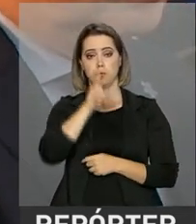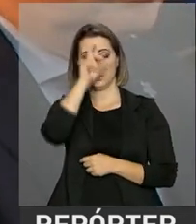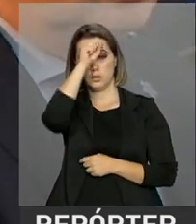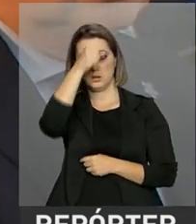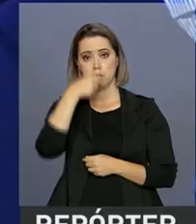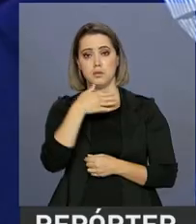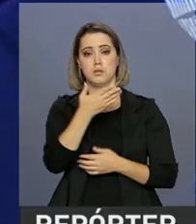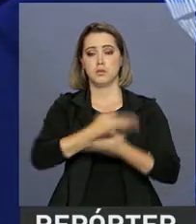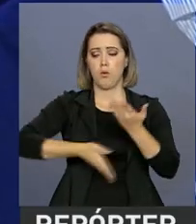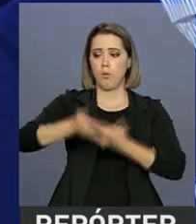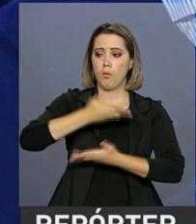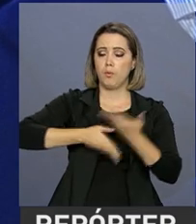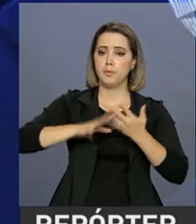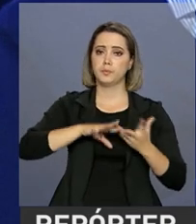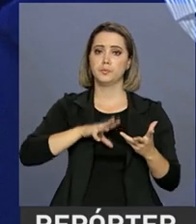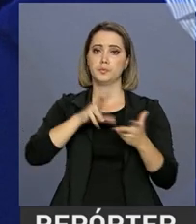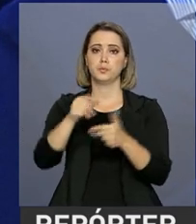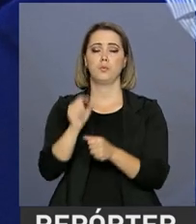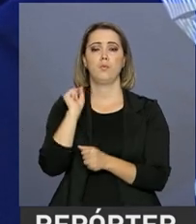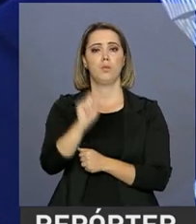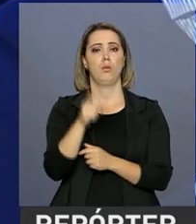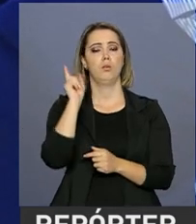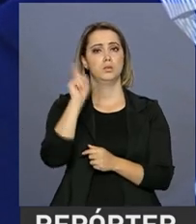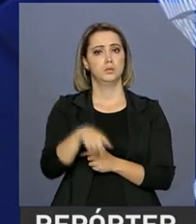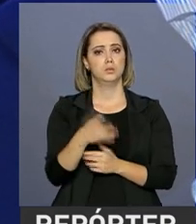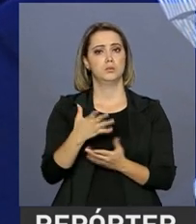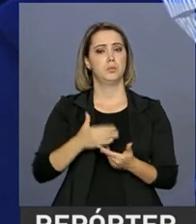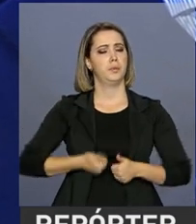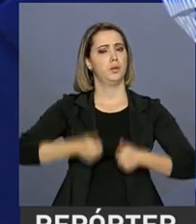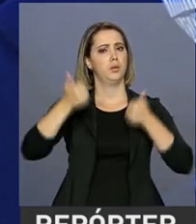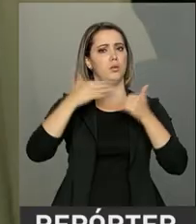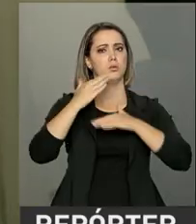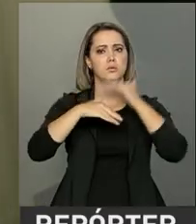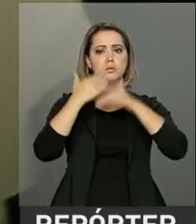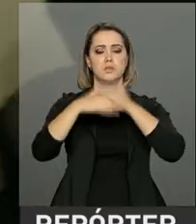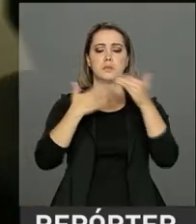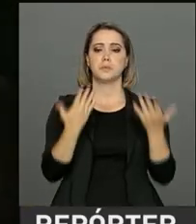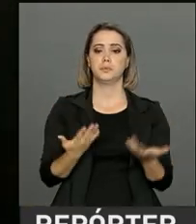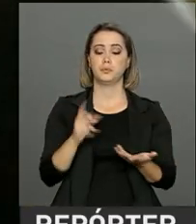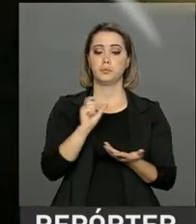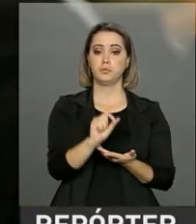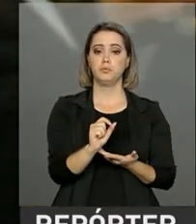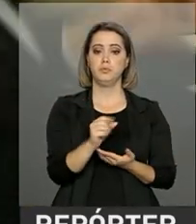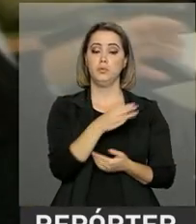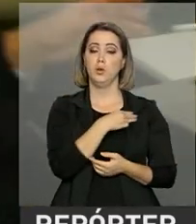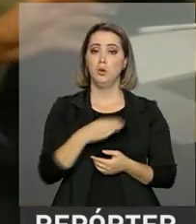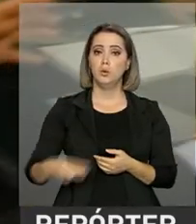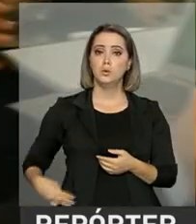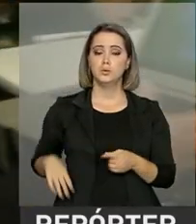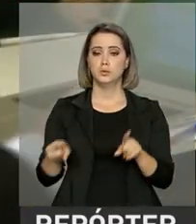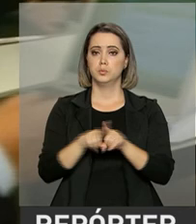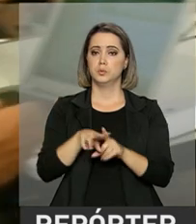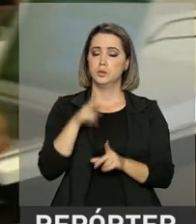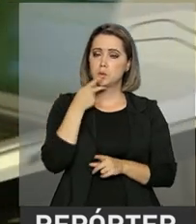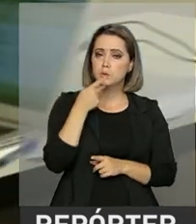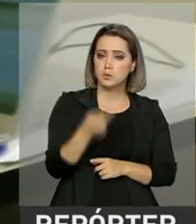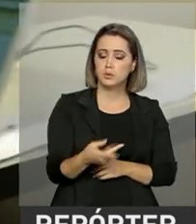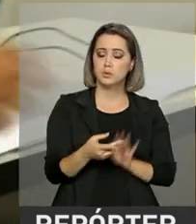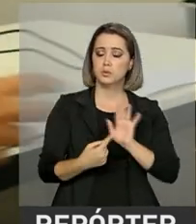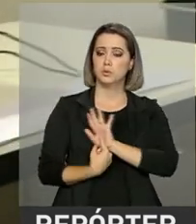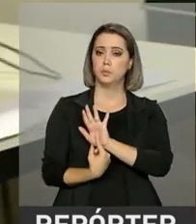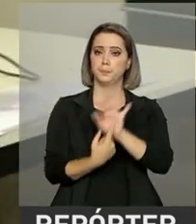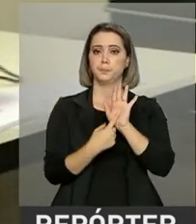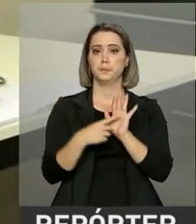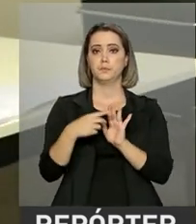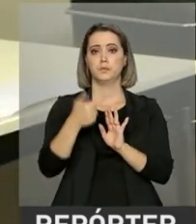internacional, o que, segundo eles, favorece o crescimento. O ministro Henrique Meirelles disse que mostrou ao